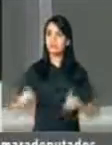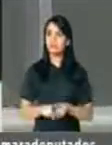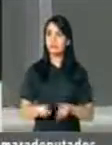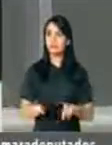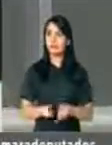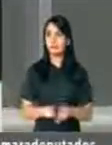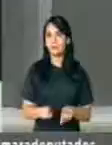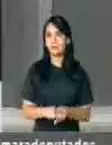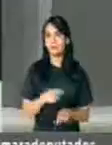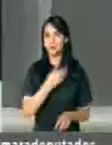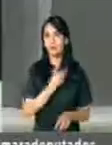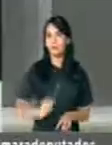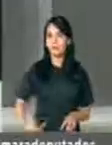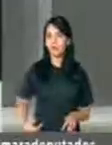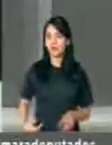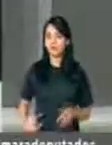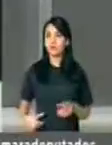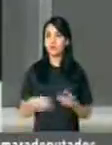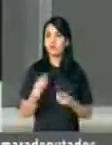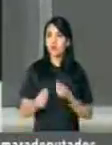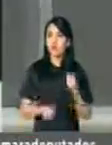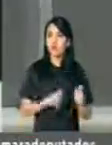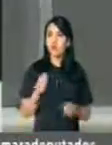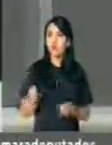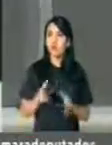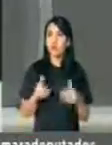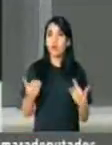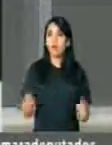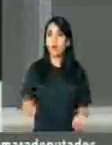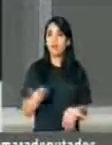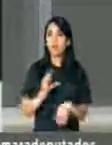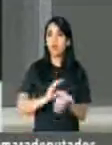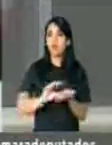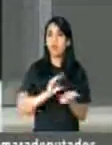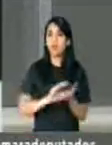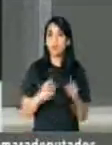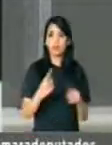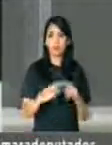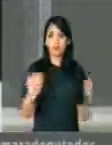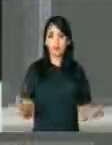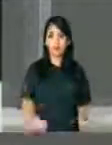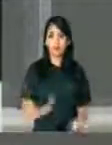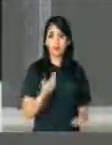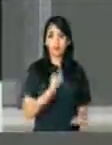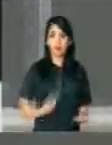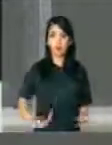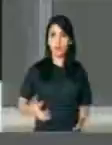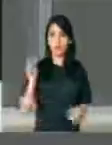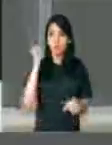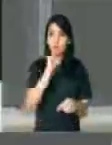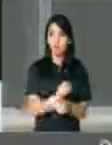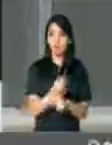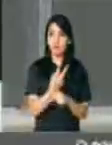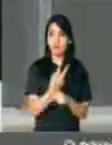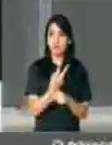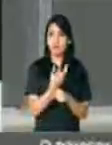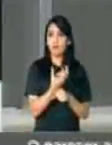E de onde nós vamos tirar recursos se o governo está congelando por 20 anos